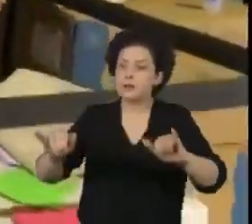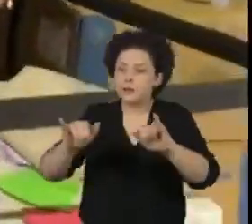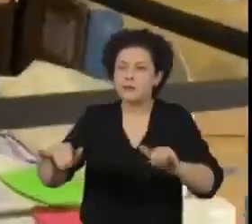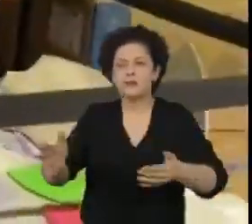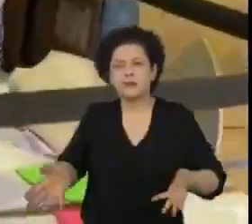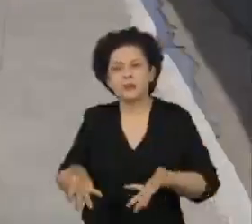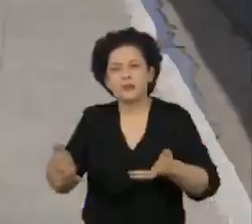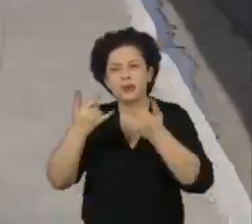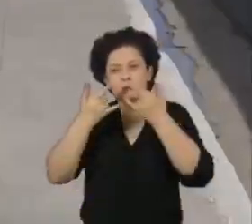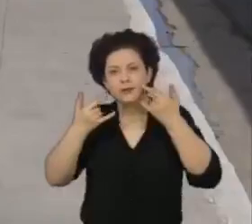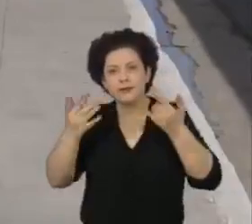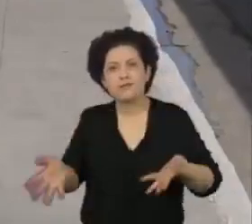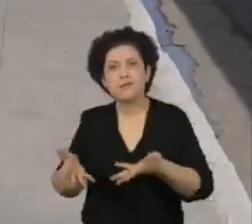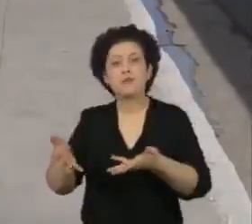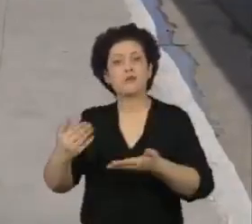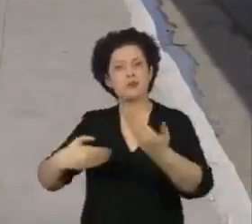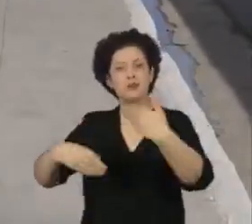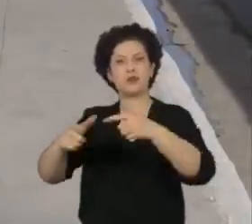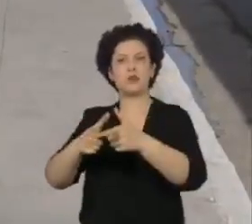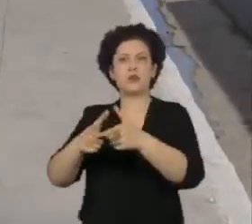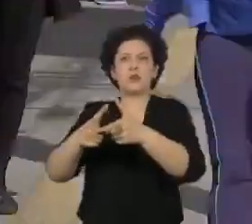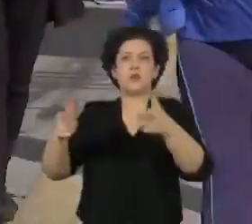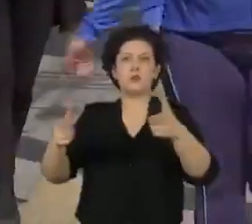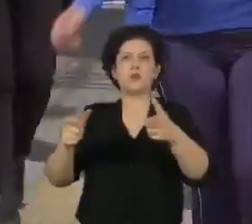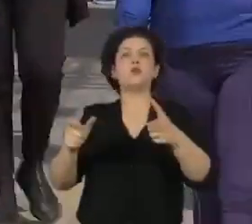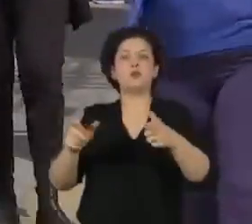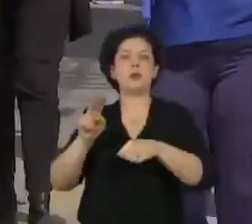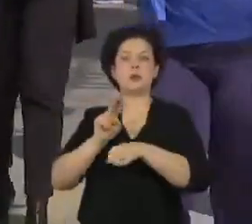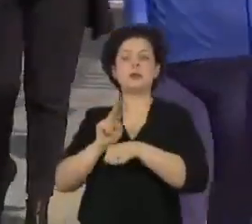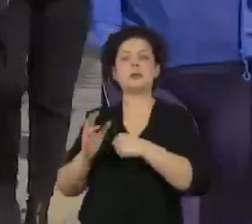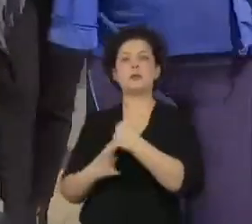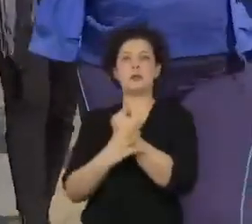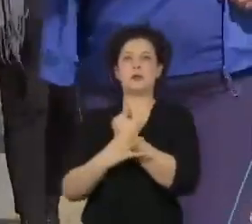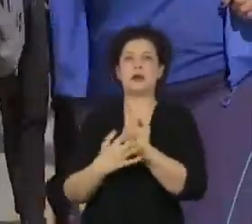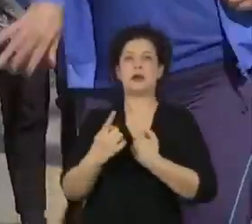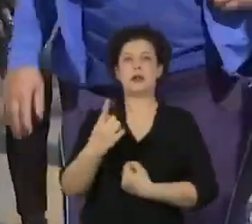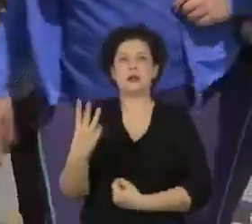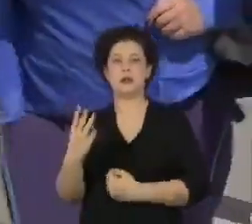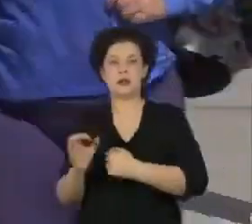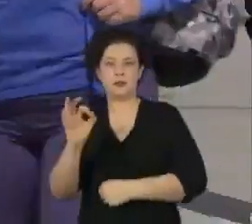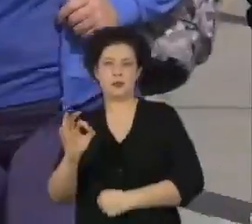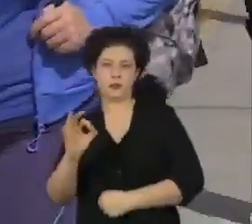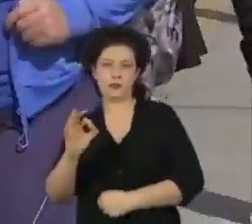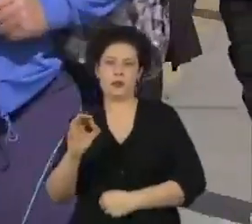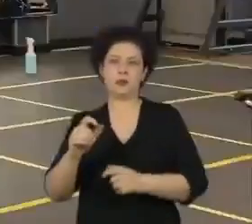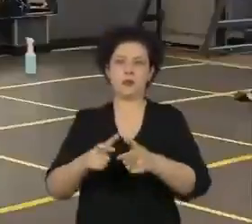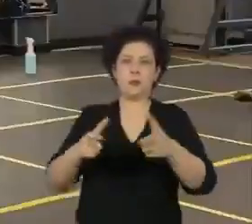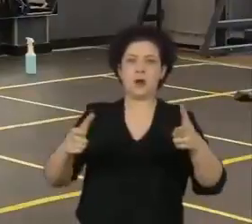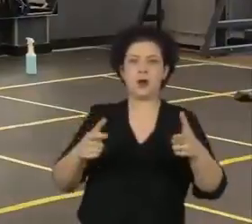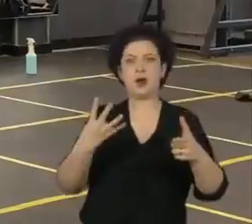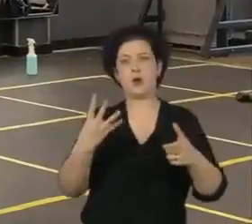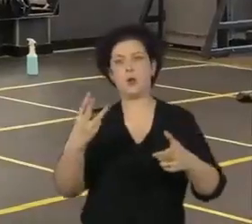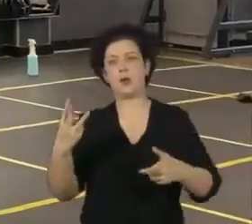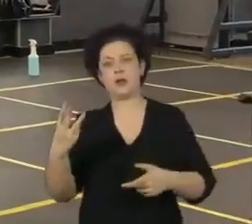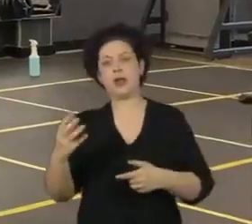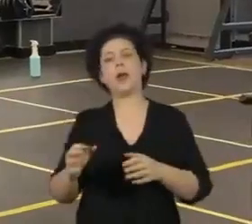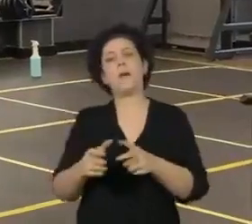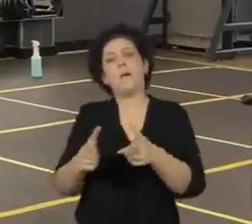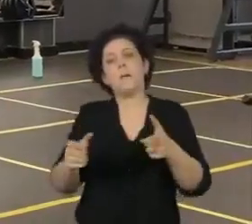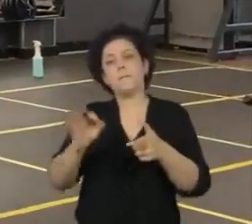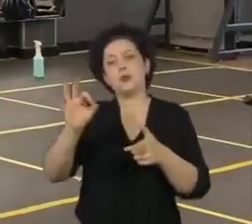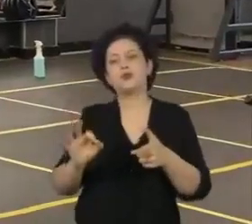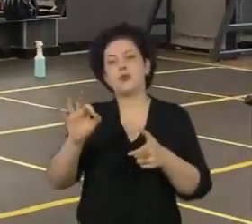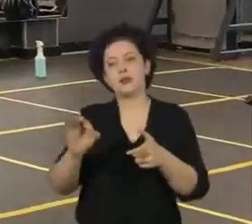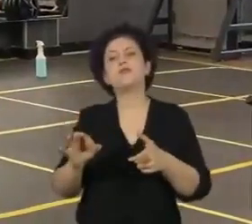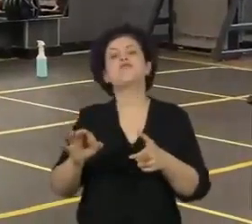incentivo ao uso de máscaras elevaram a proporção de usuários de 13% para 42%, e que esse aumento de